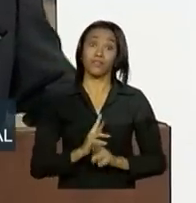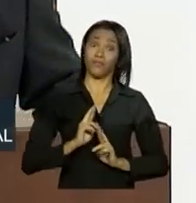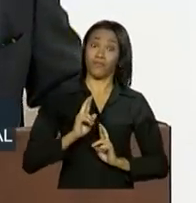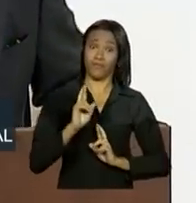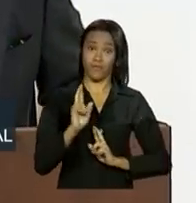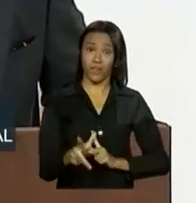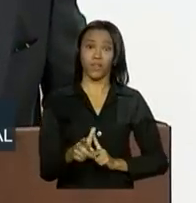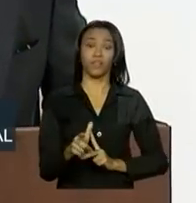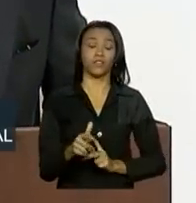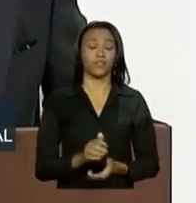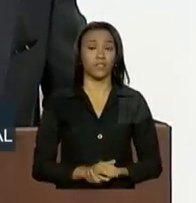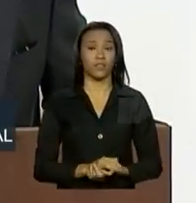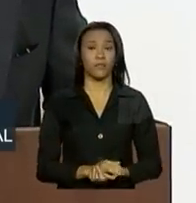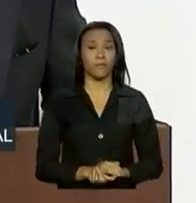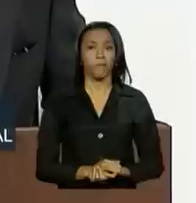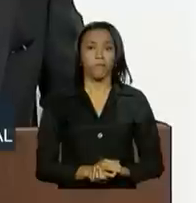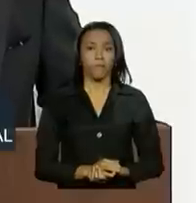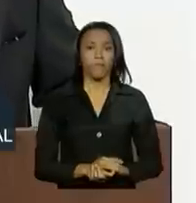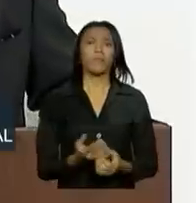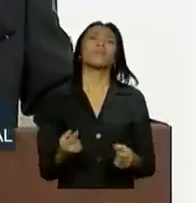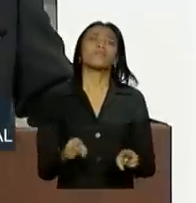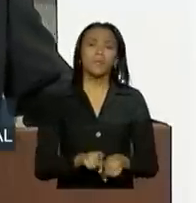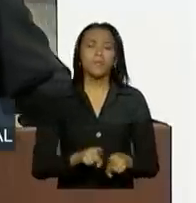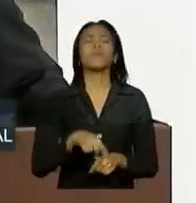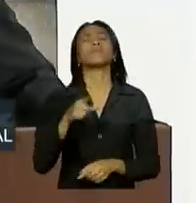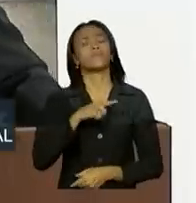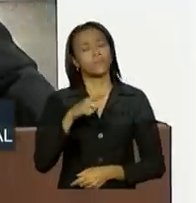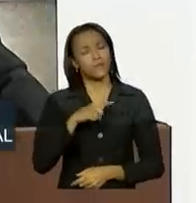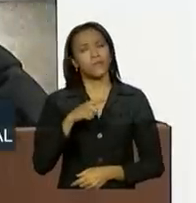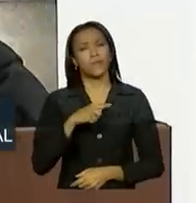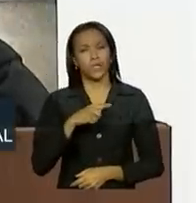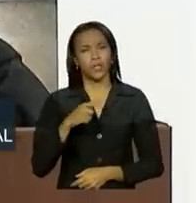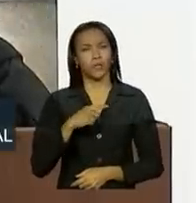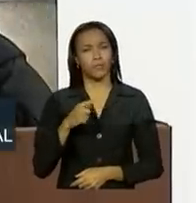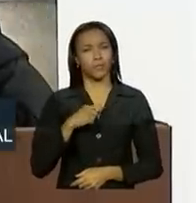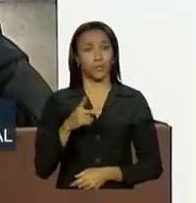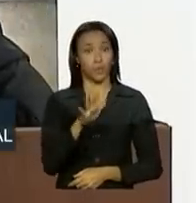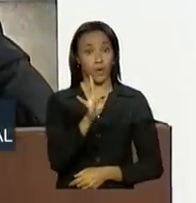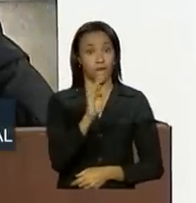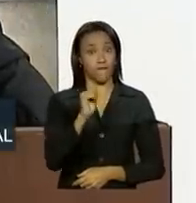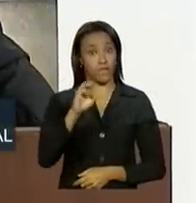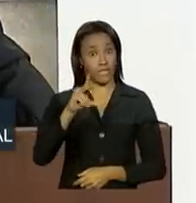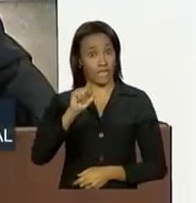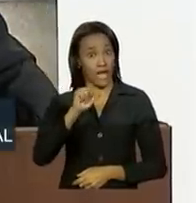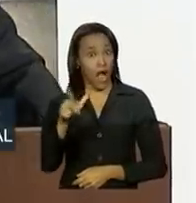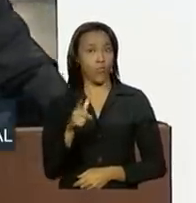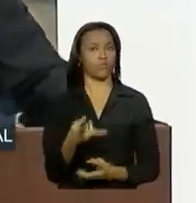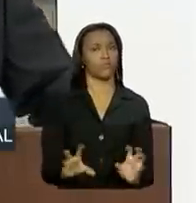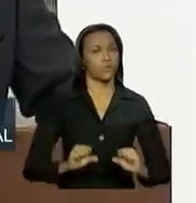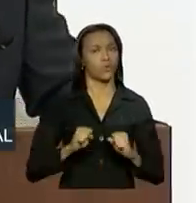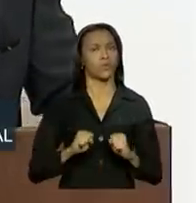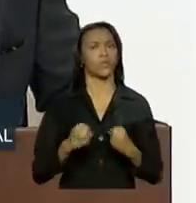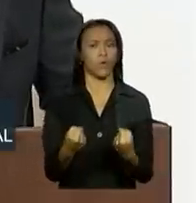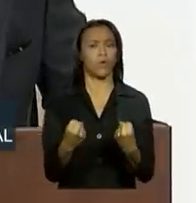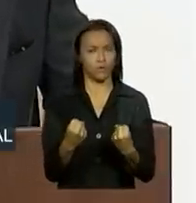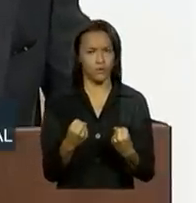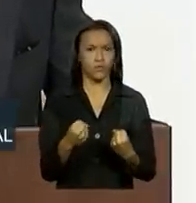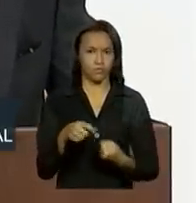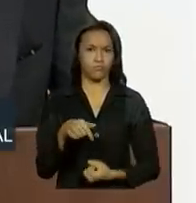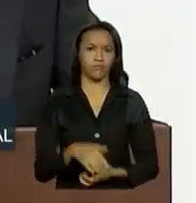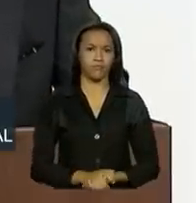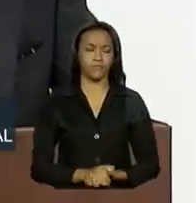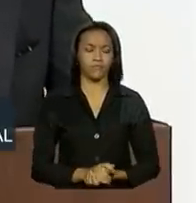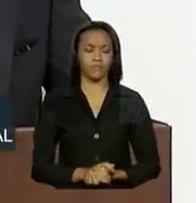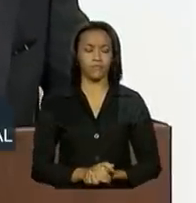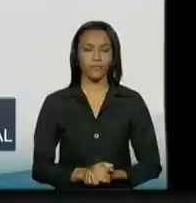contrário. E mesmo assim temos uma situação fiscal sólida, mesmo com isso.